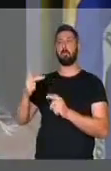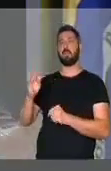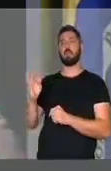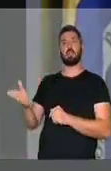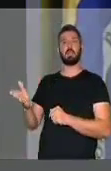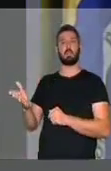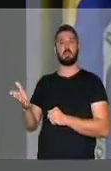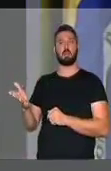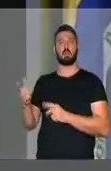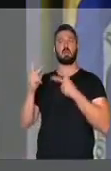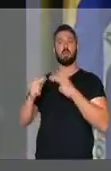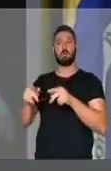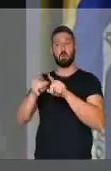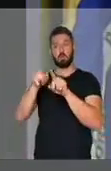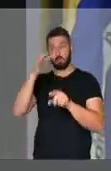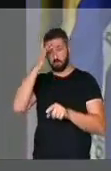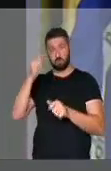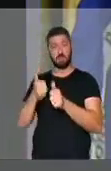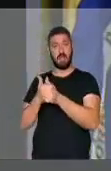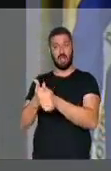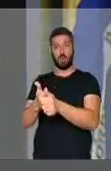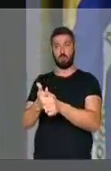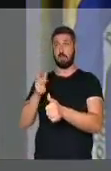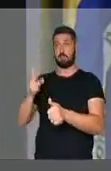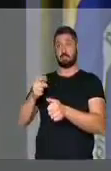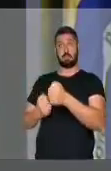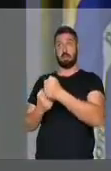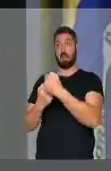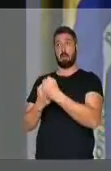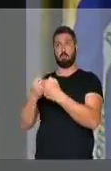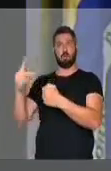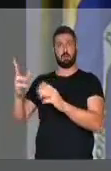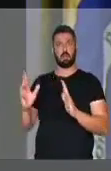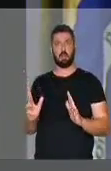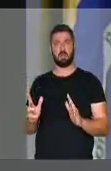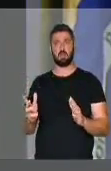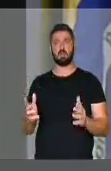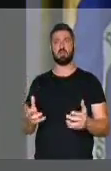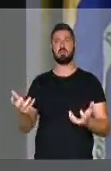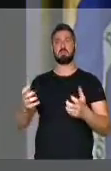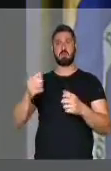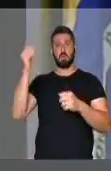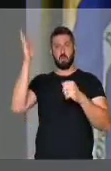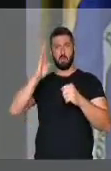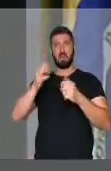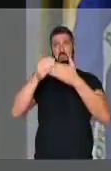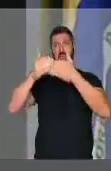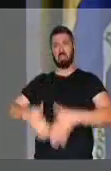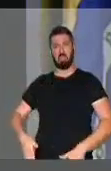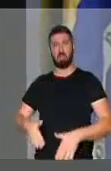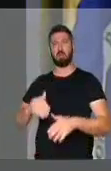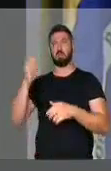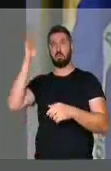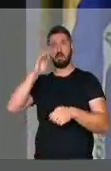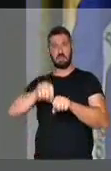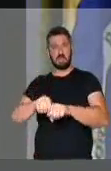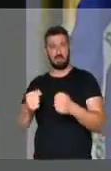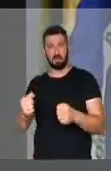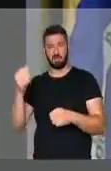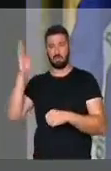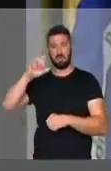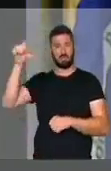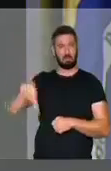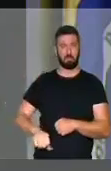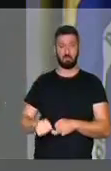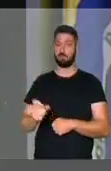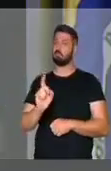Trabalhadores e aqueles que estão junto com ele, que sempre deram sustentações para ele, que querem um Brasil derrotado, um Brasil quebrado, um Brasil para